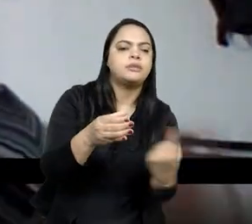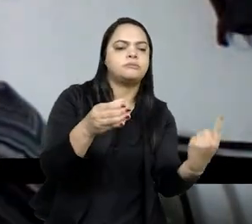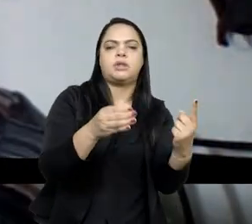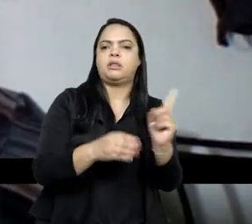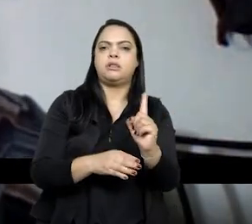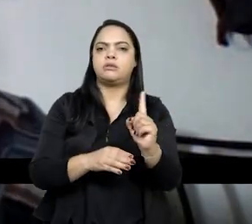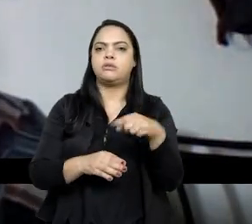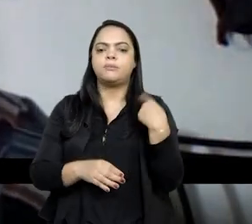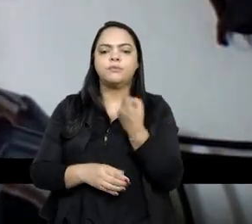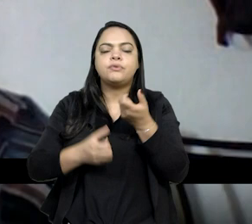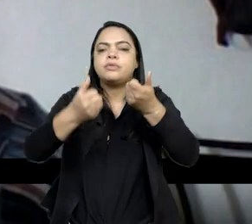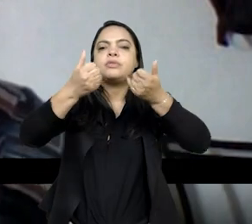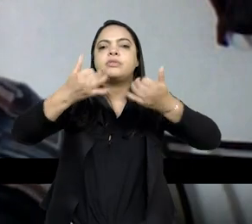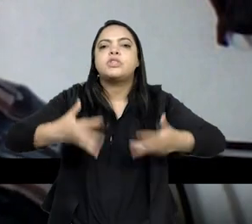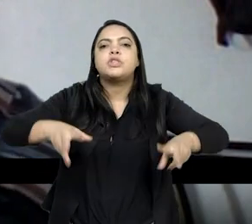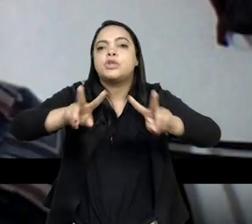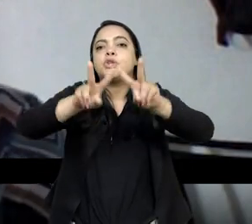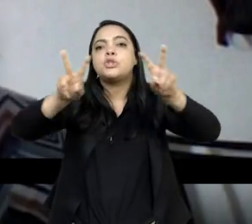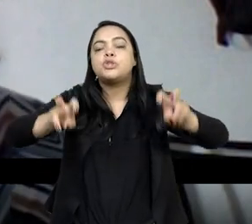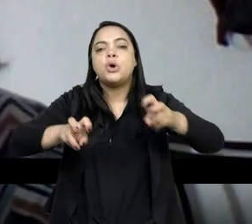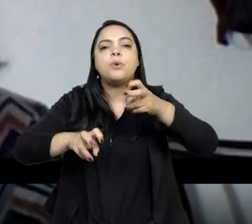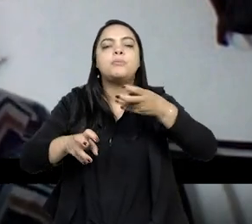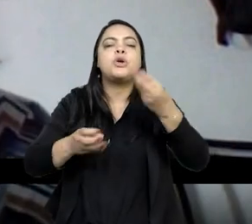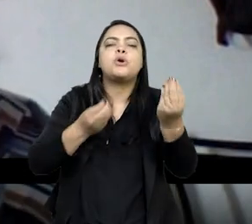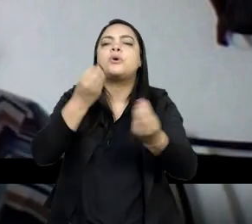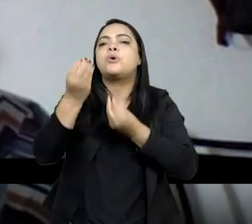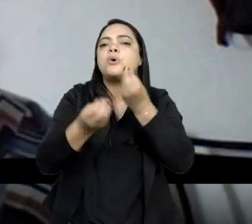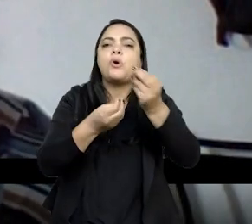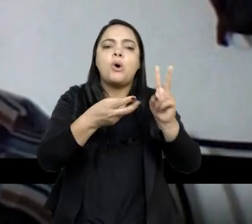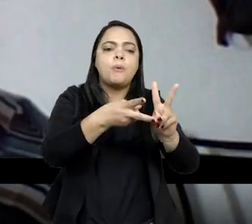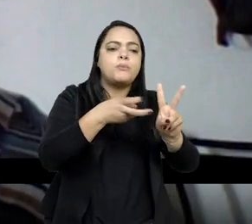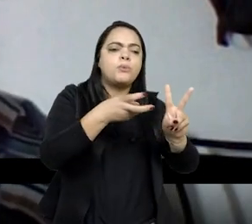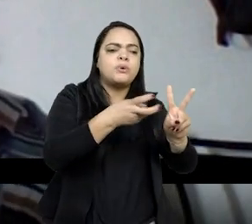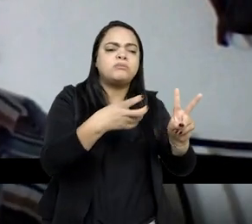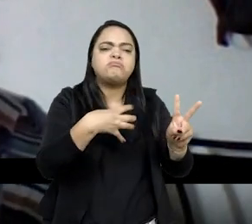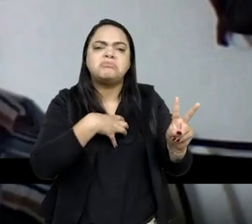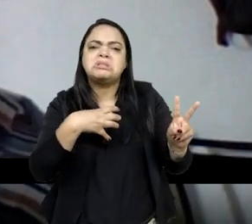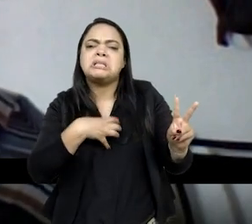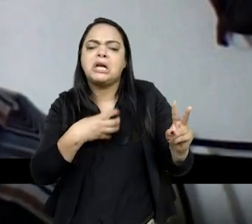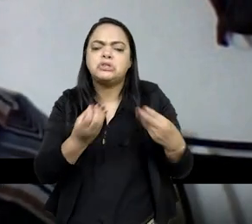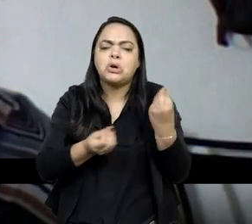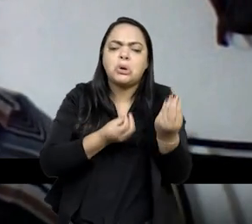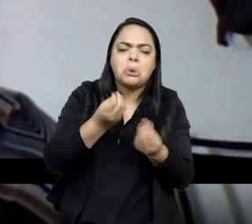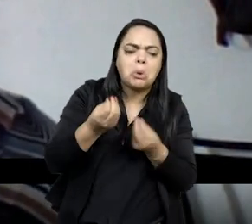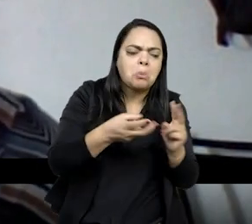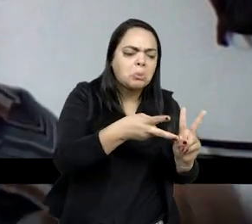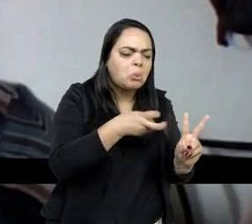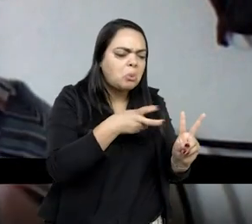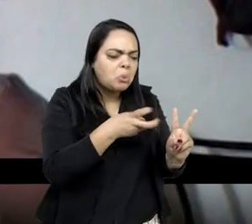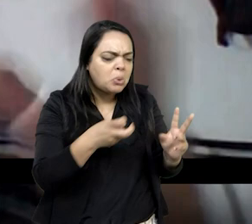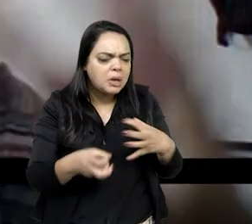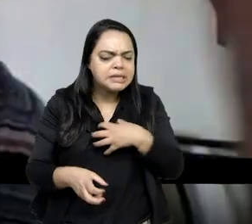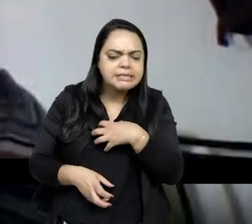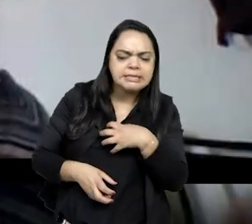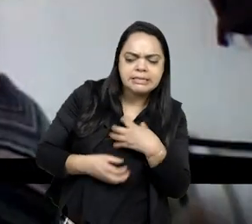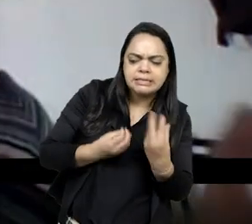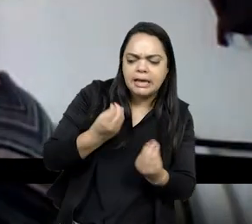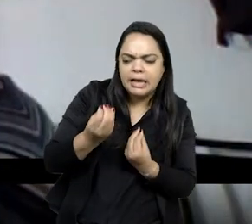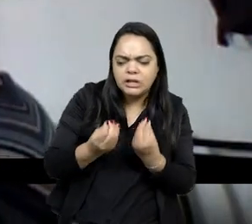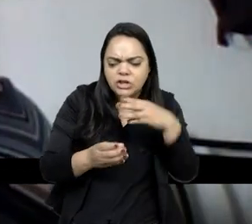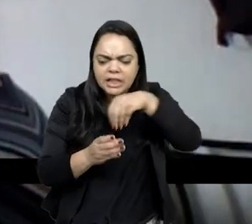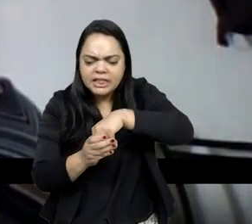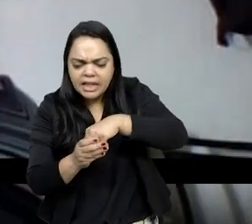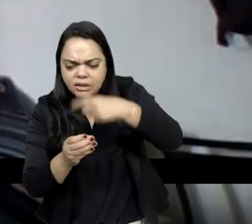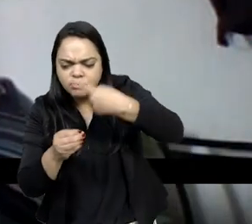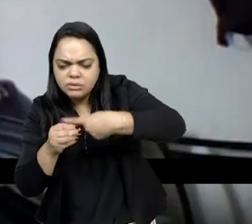o ponto de vista de como ele lida com esse Estado, né, como que ele lida com, em estar dentro de uma nação